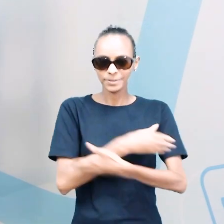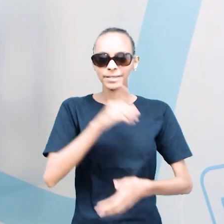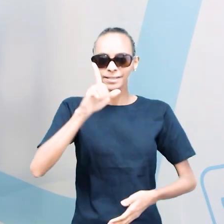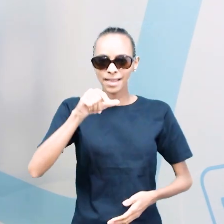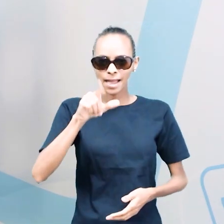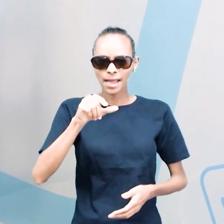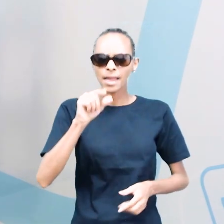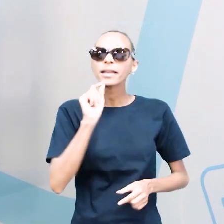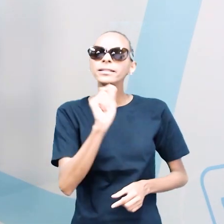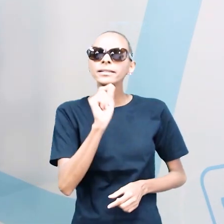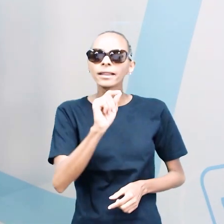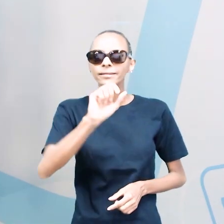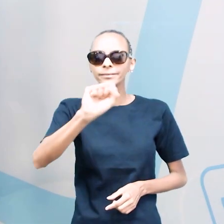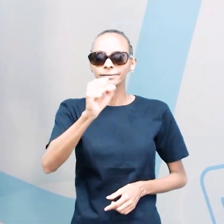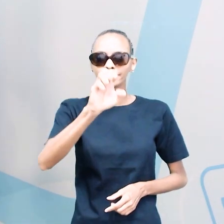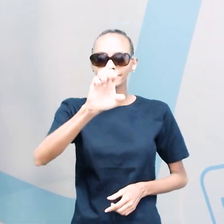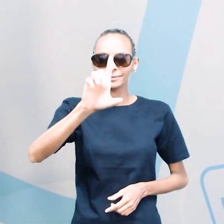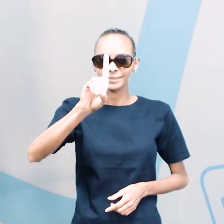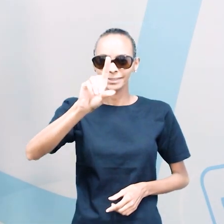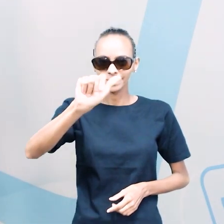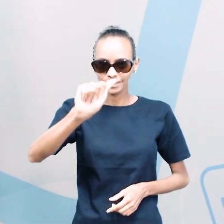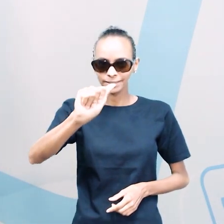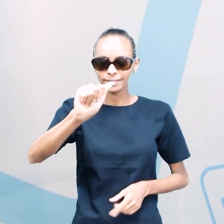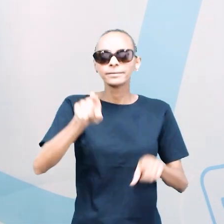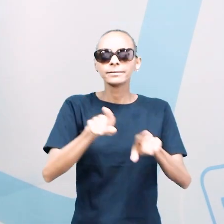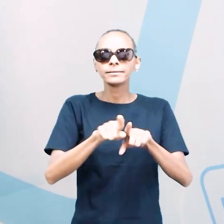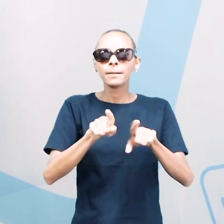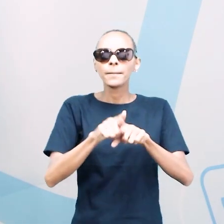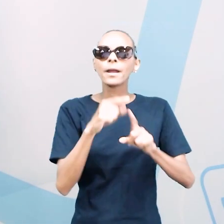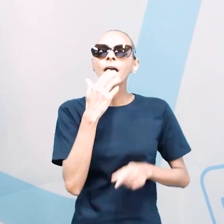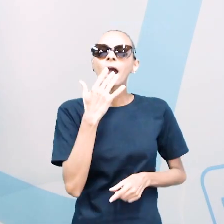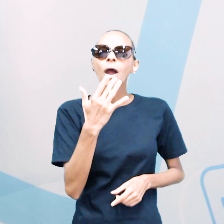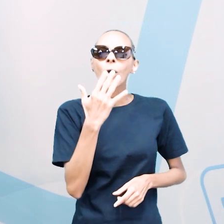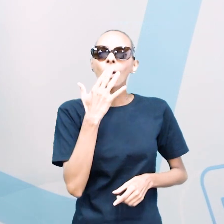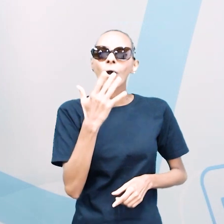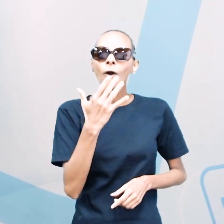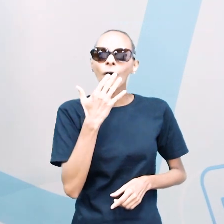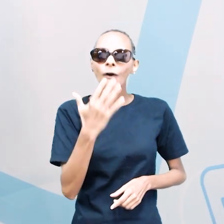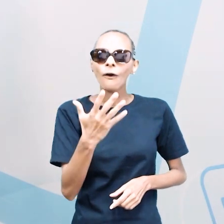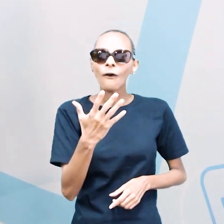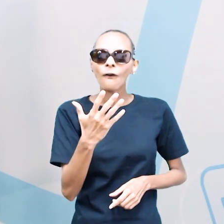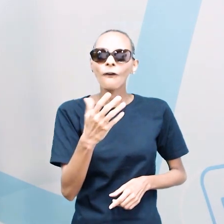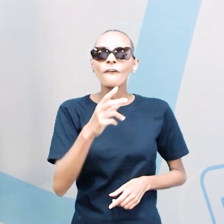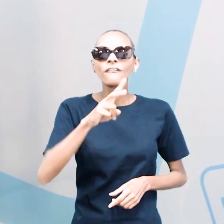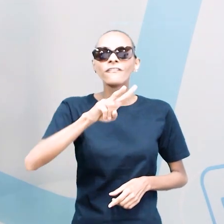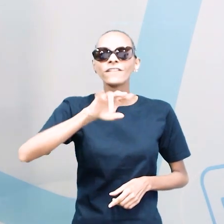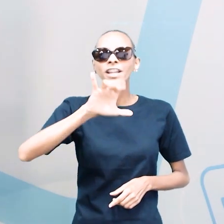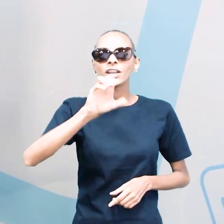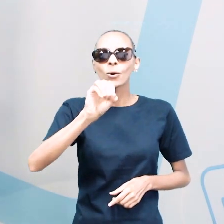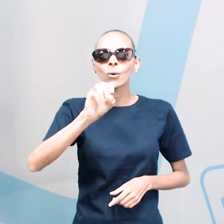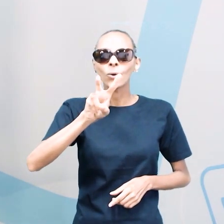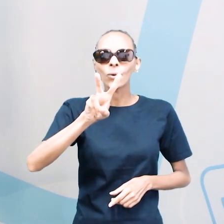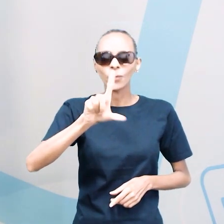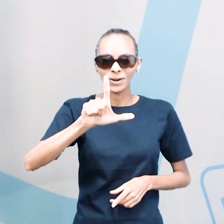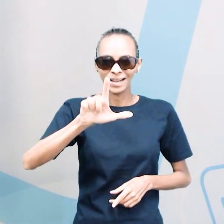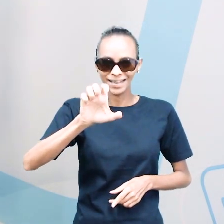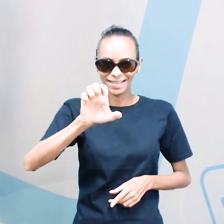seda e além disso a camisa tem a coloração violeta. Purple.